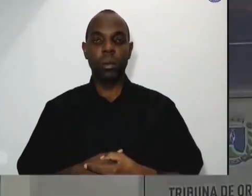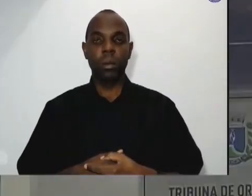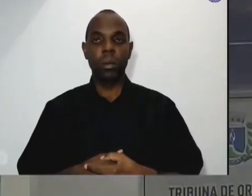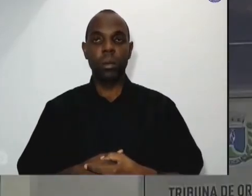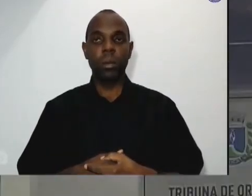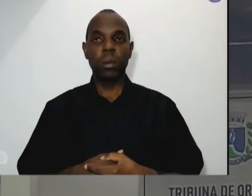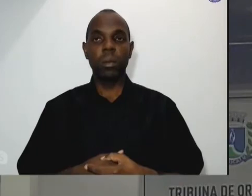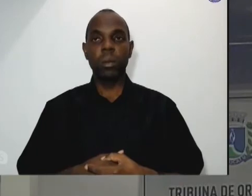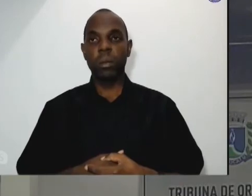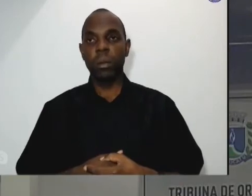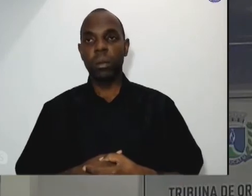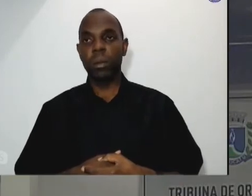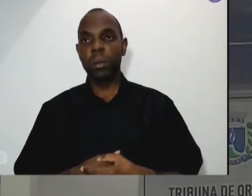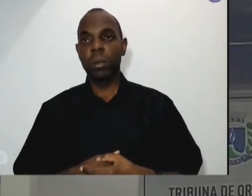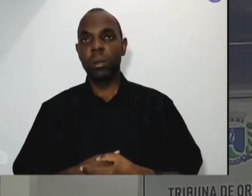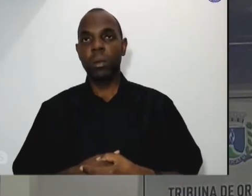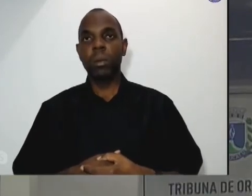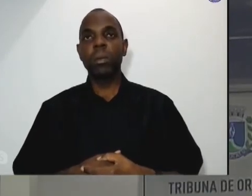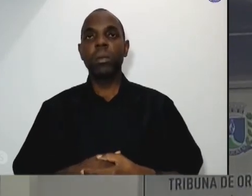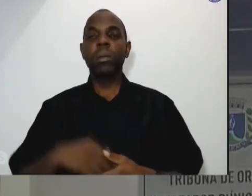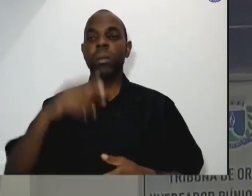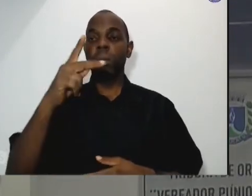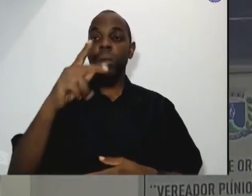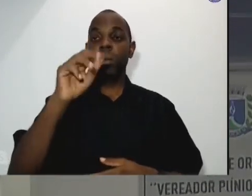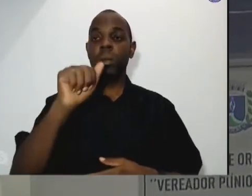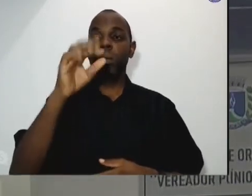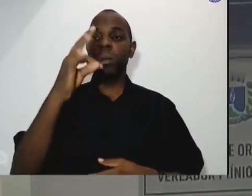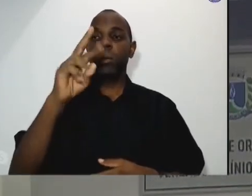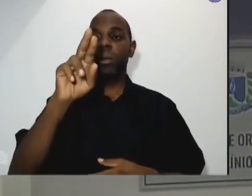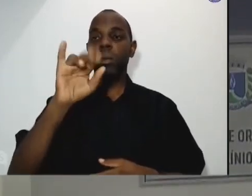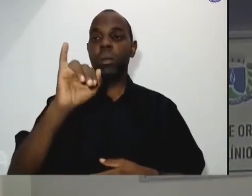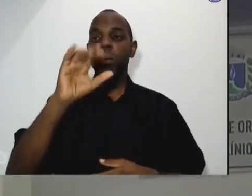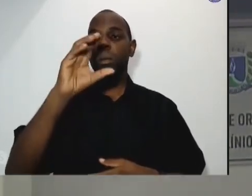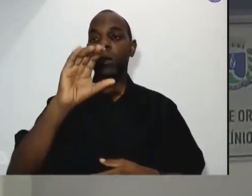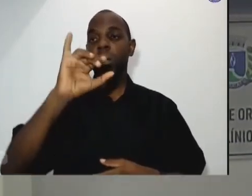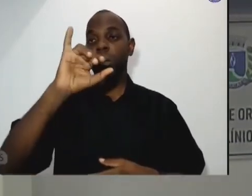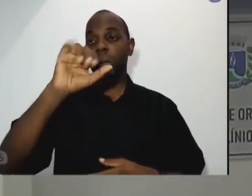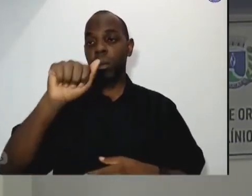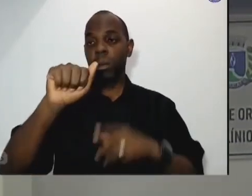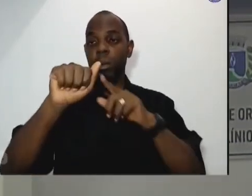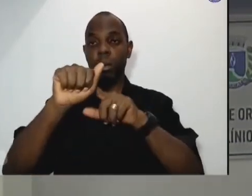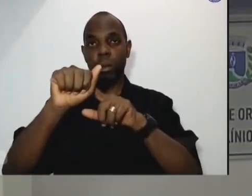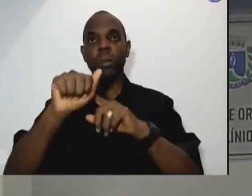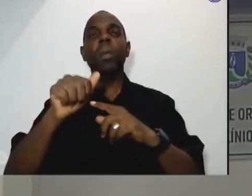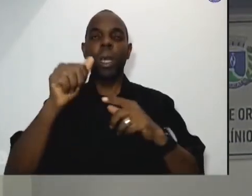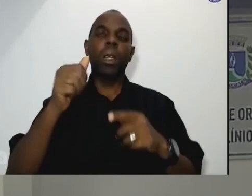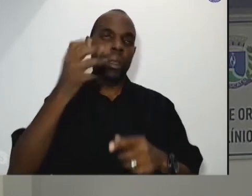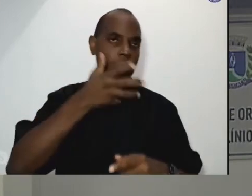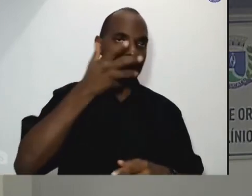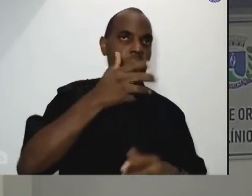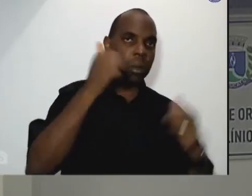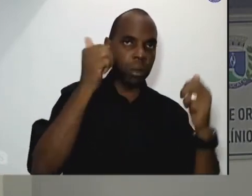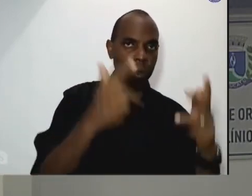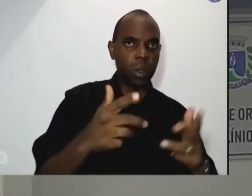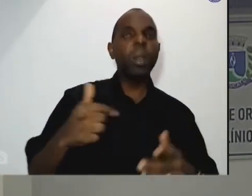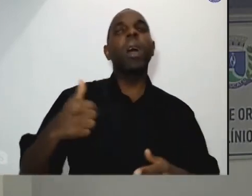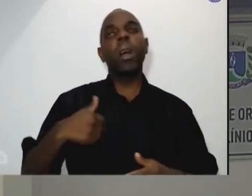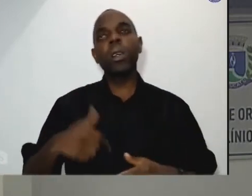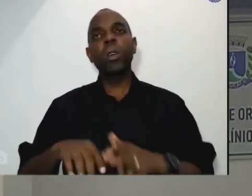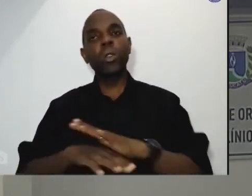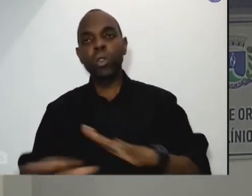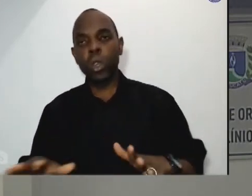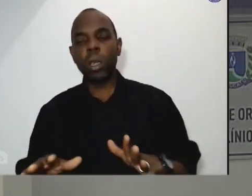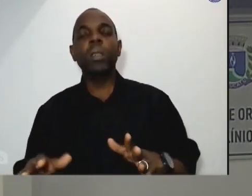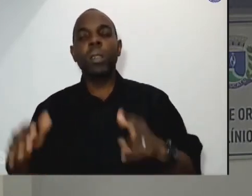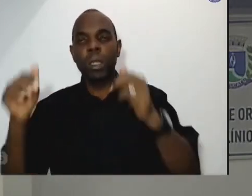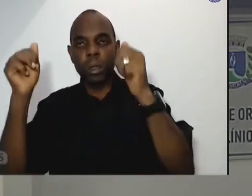a fala da Patrícia né então Patrícia um dos propósitos da campanha é que a gente não olhe